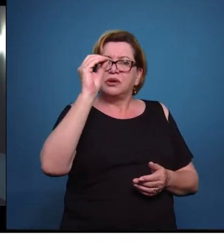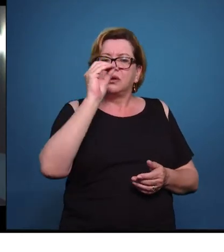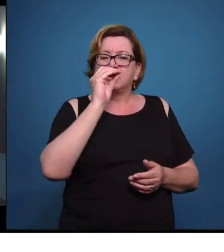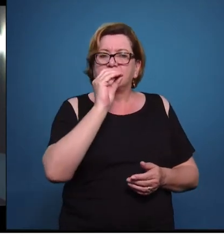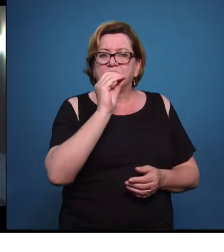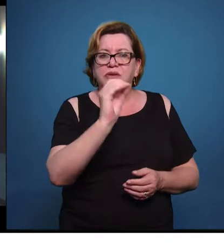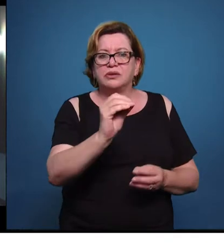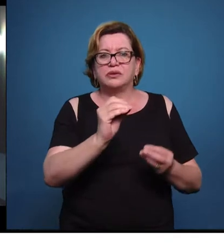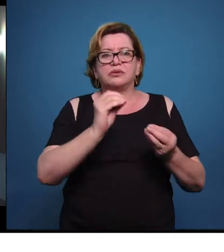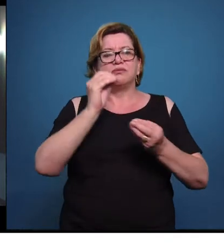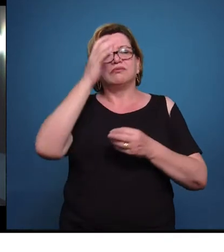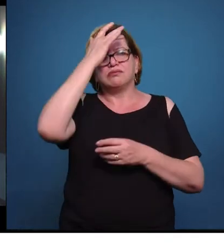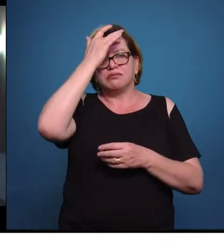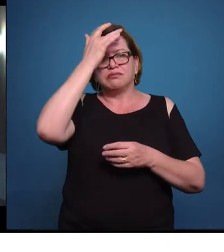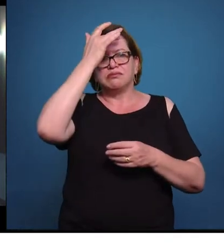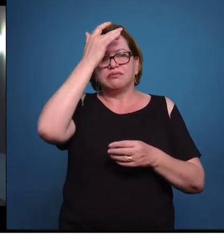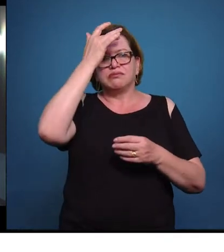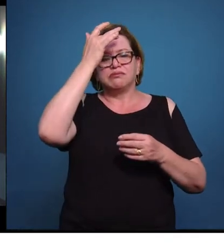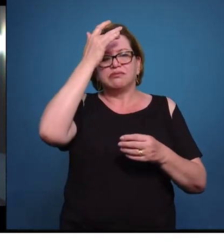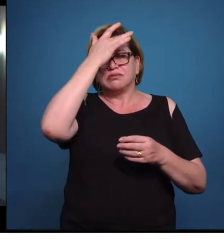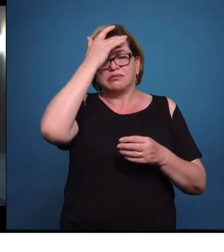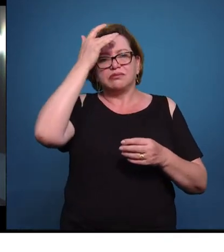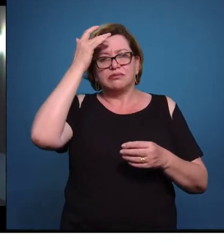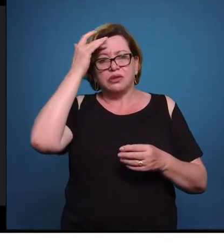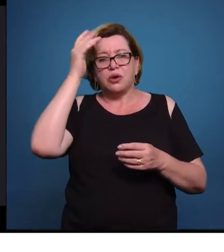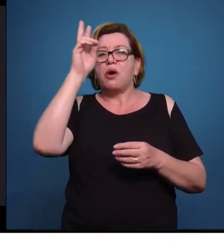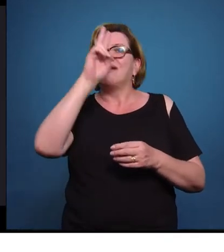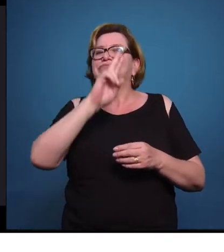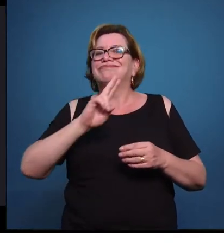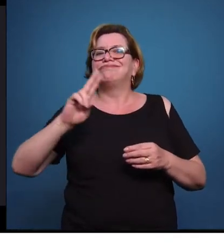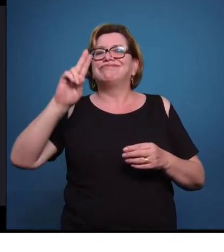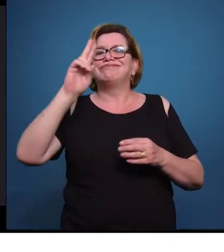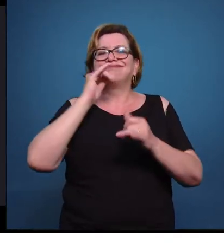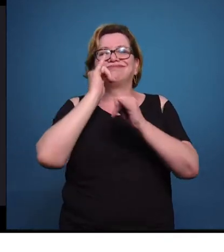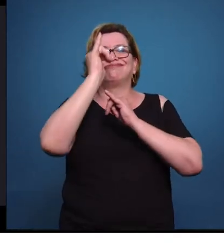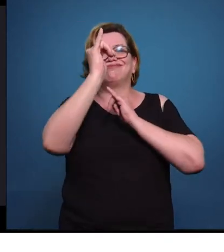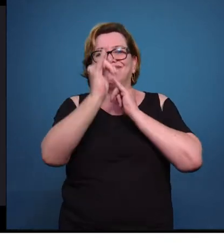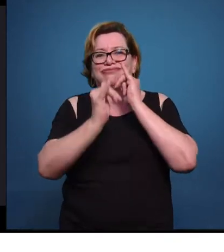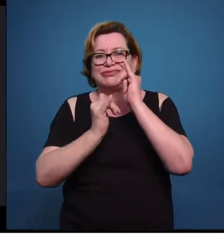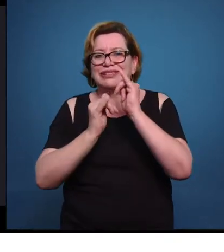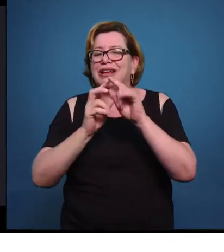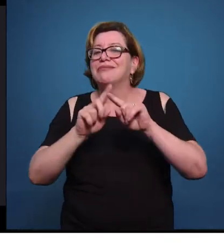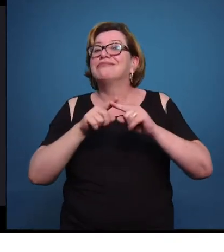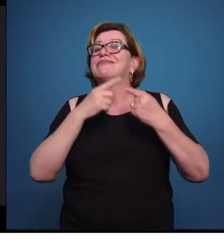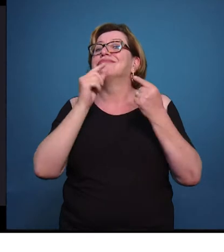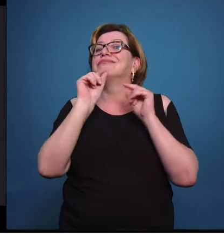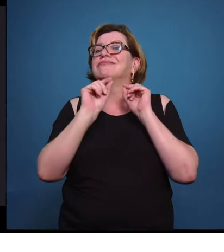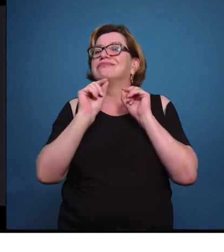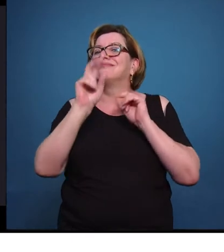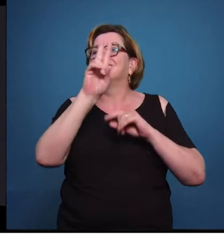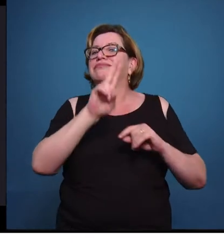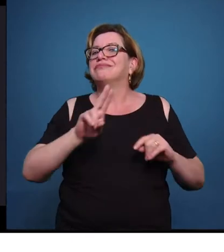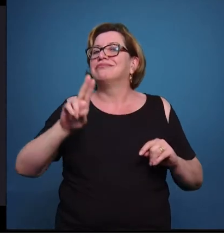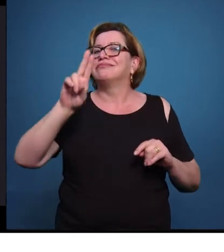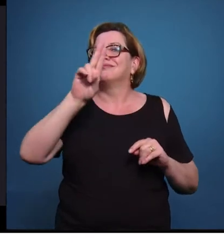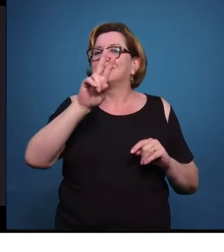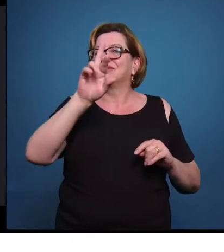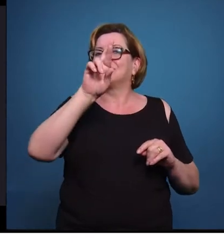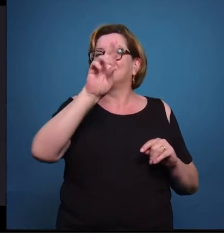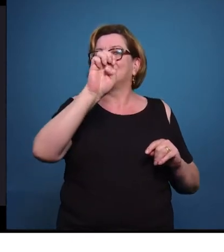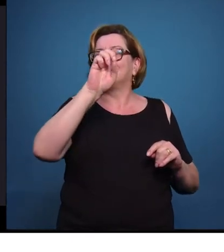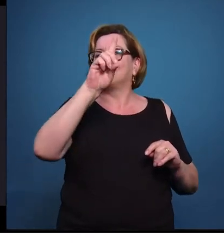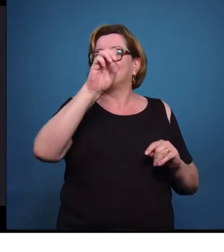resultado, eles usam muito bem as redes sociais. Mas que tipo de redes sociais esses jovens